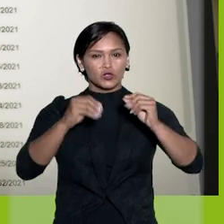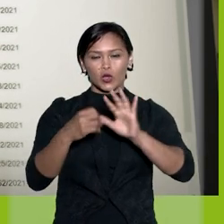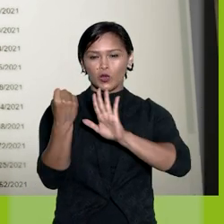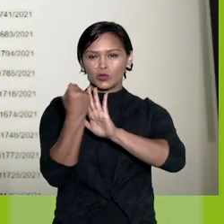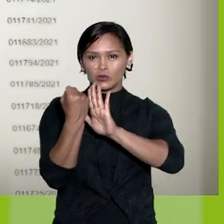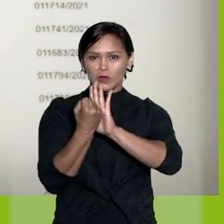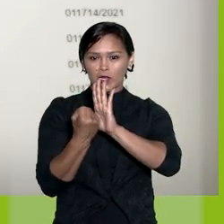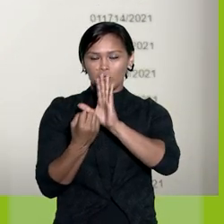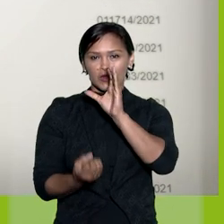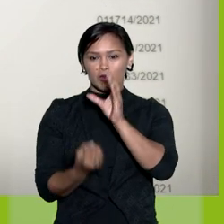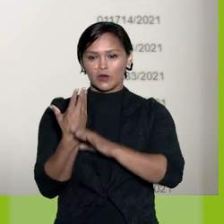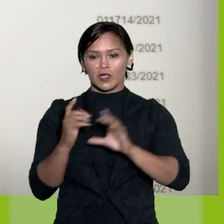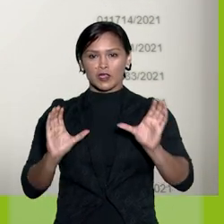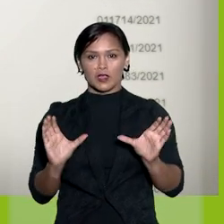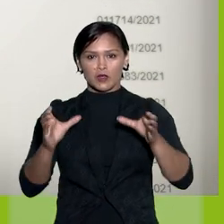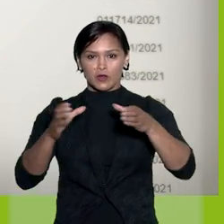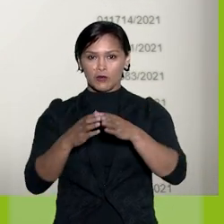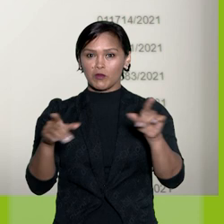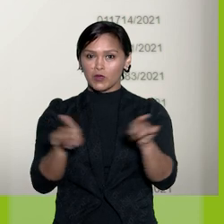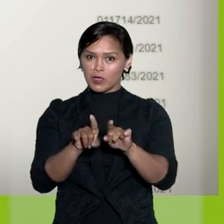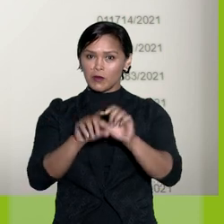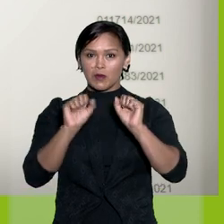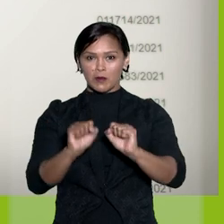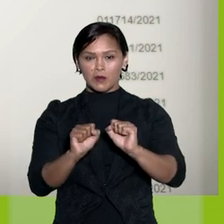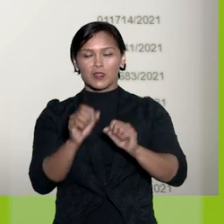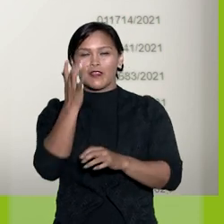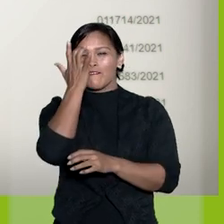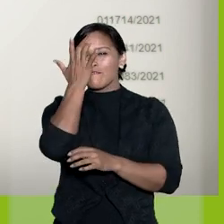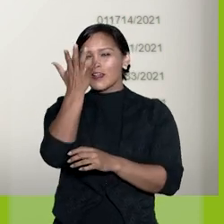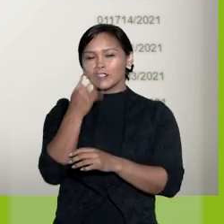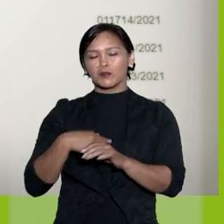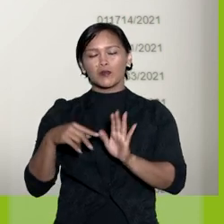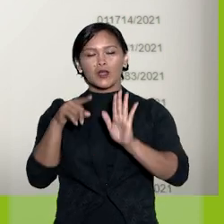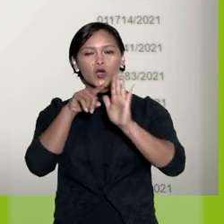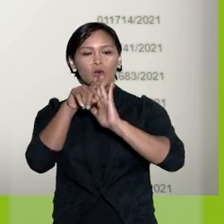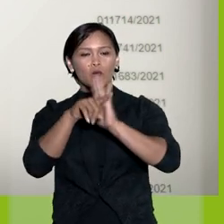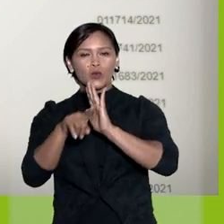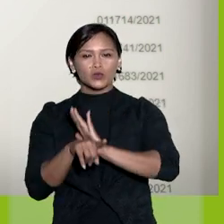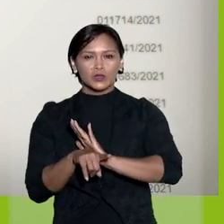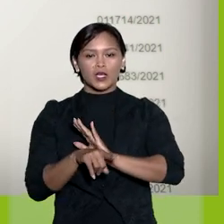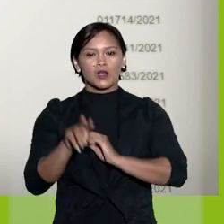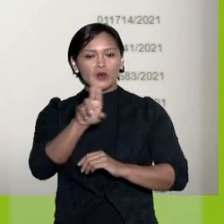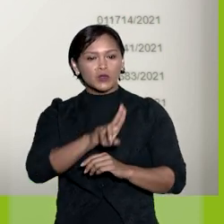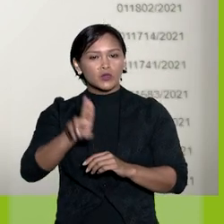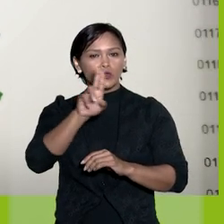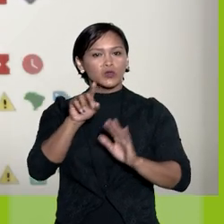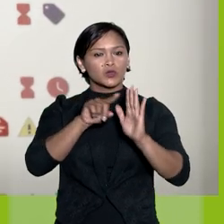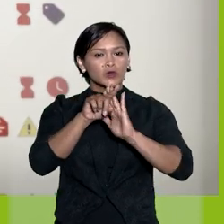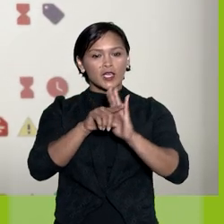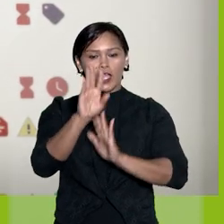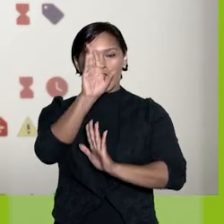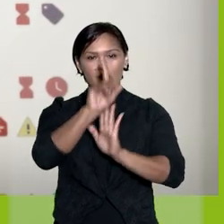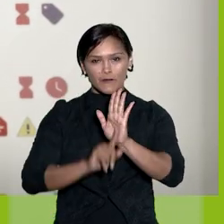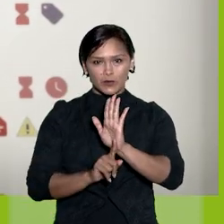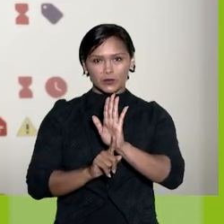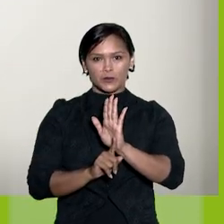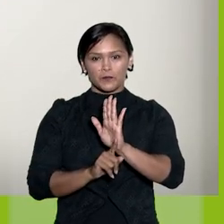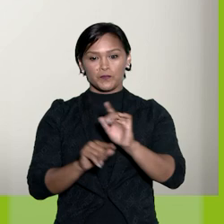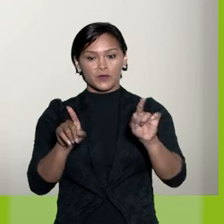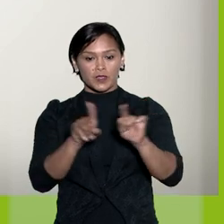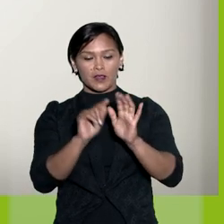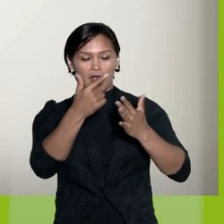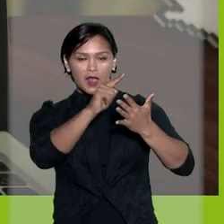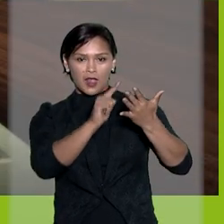novidades, todos os marcadores criados na unidade também podem ser facilmente consultados utilizando este